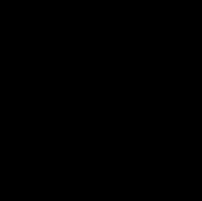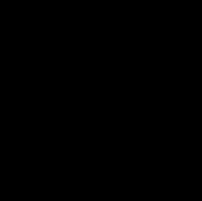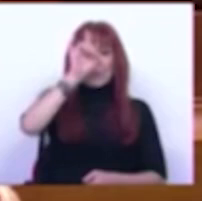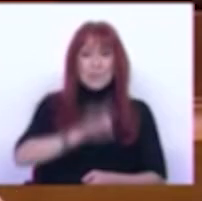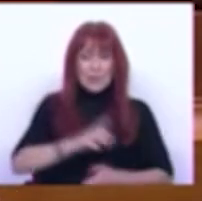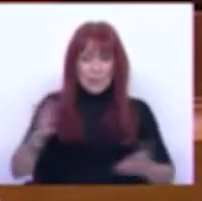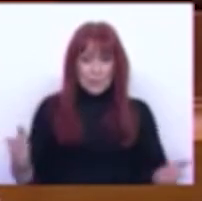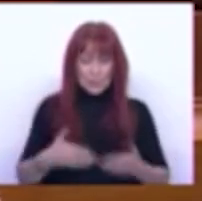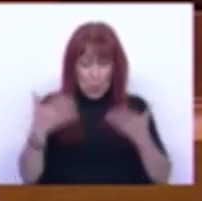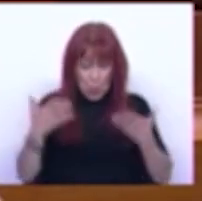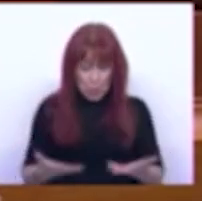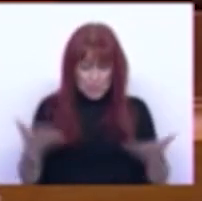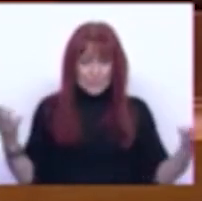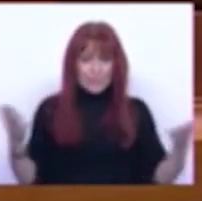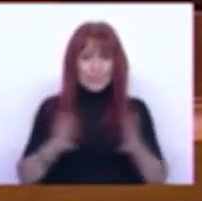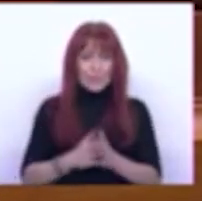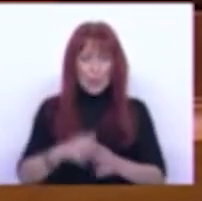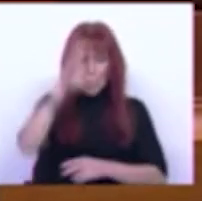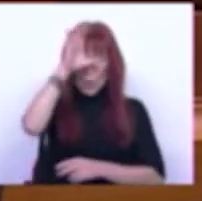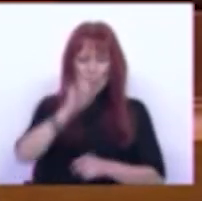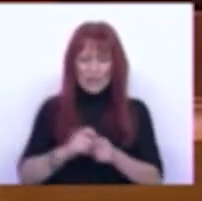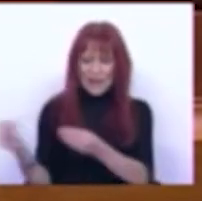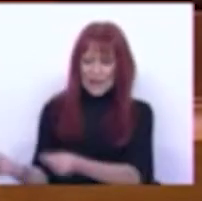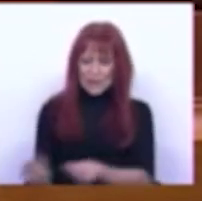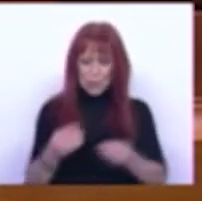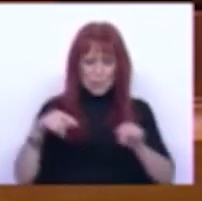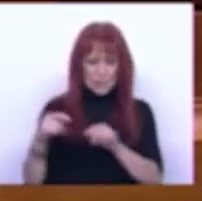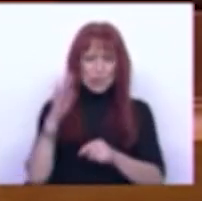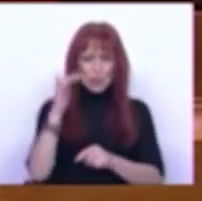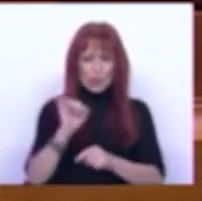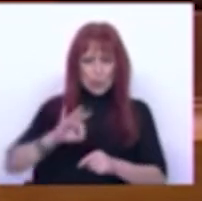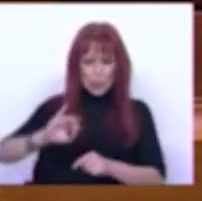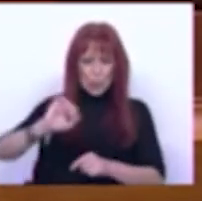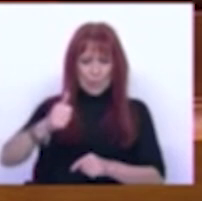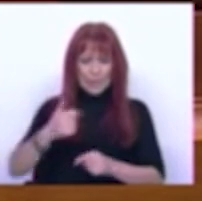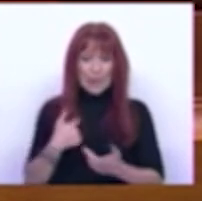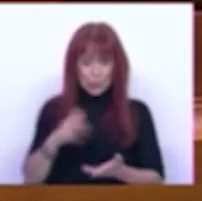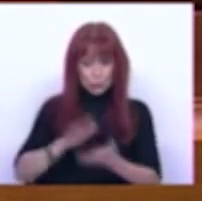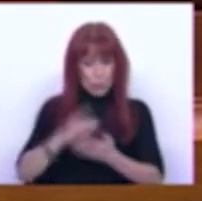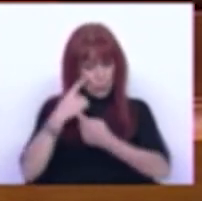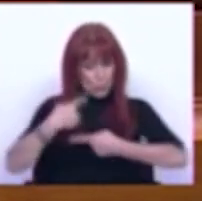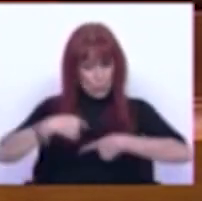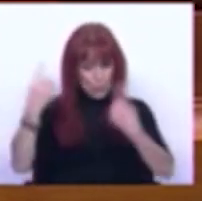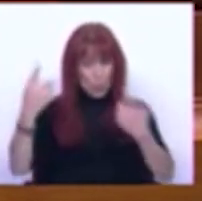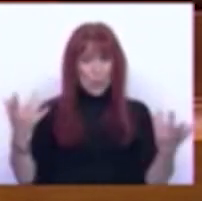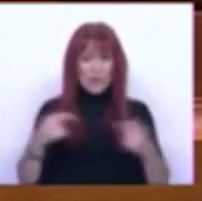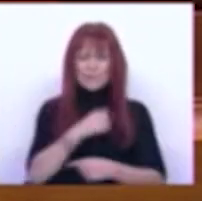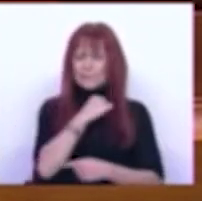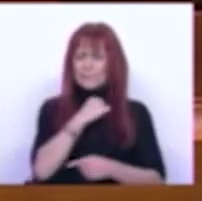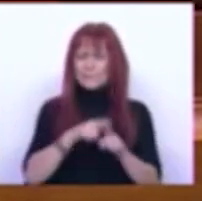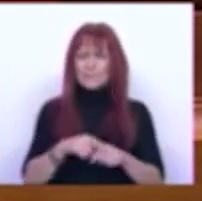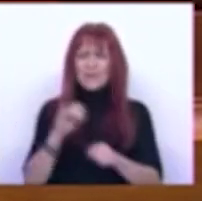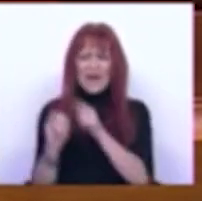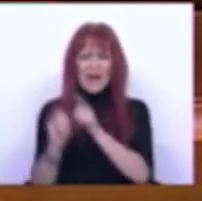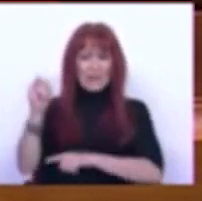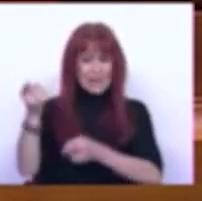Hoje mesmo o Governo trouxe a debate os números do PIB que acabam de ser divulgados ignorando-os da